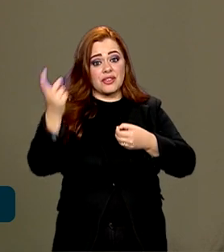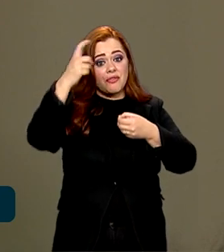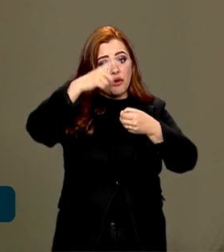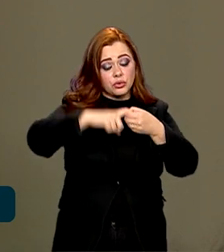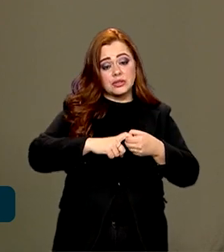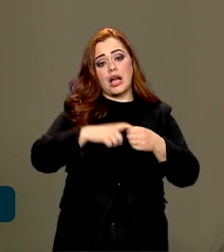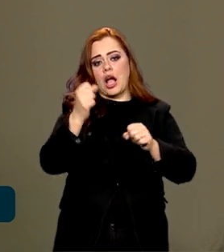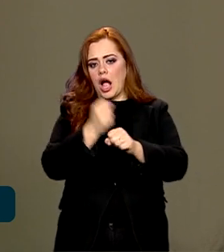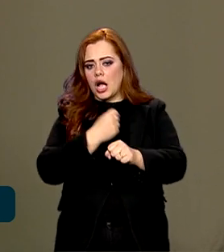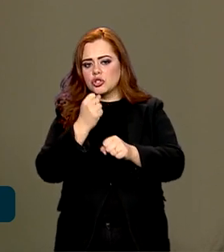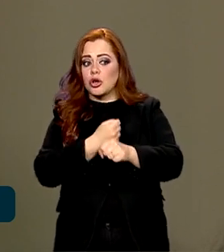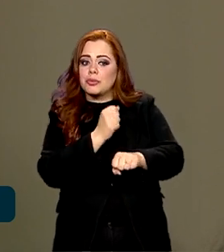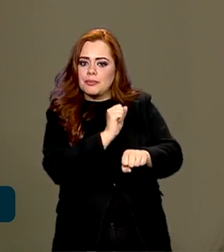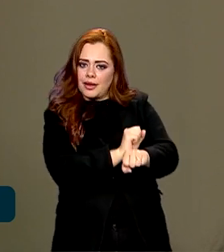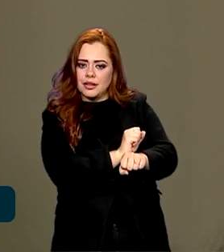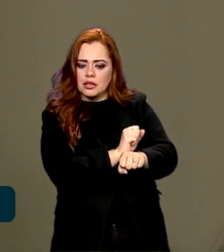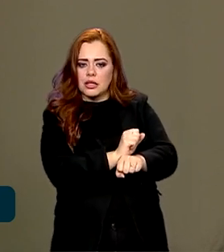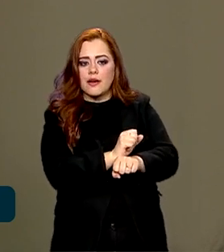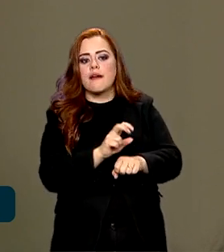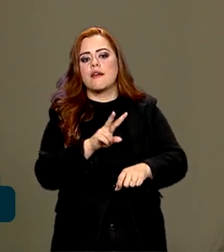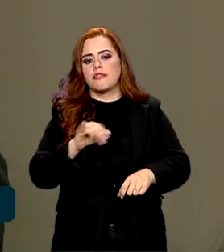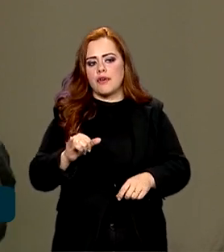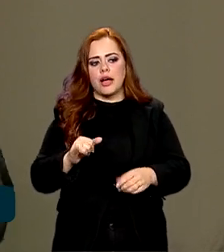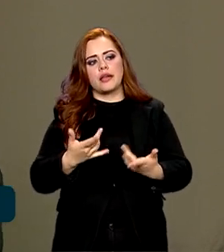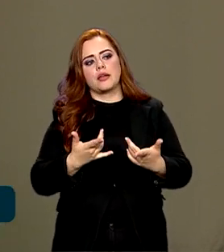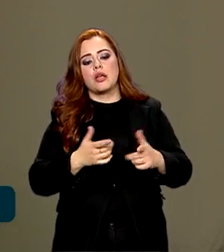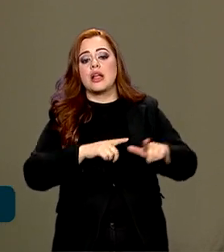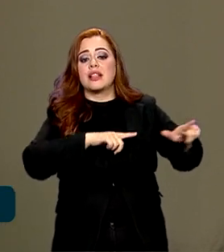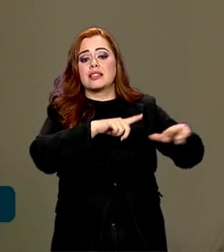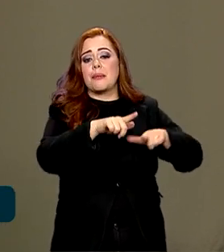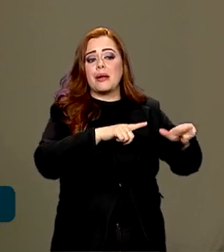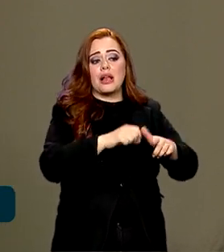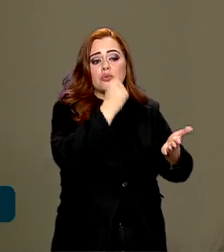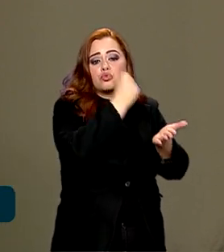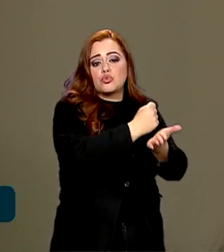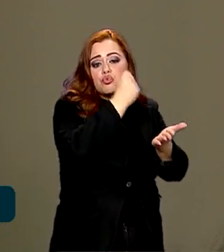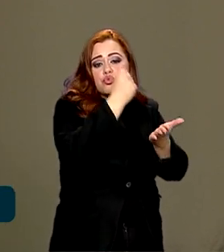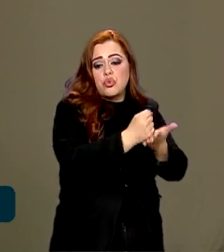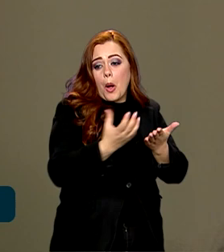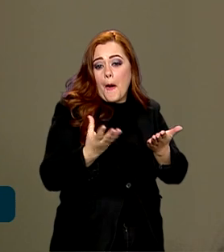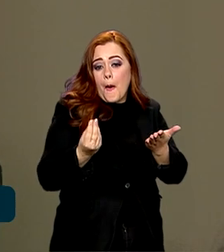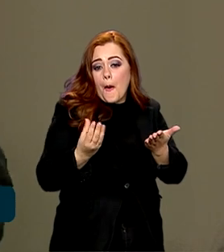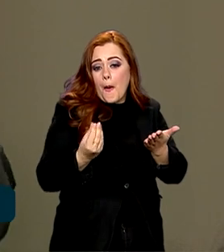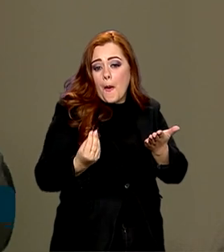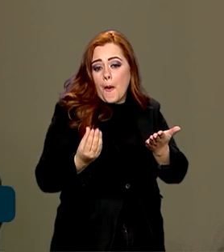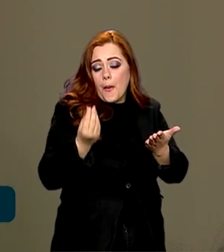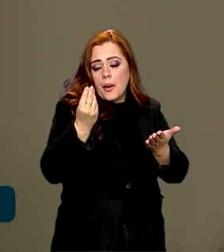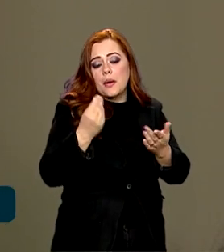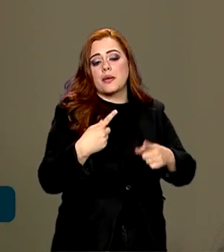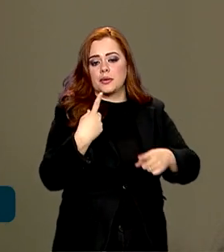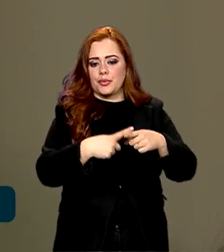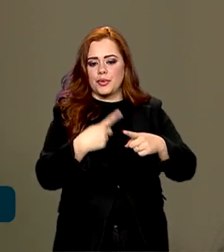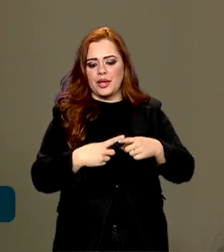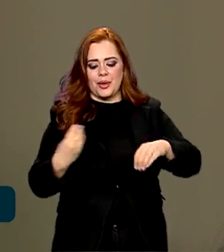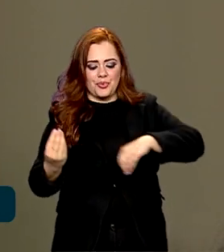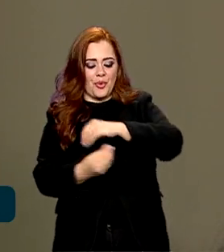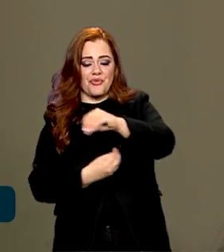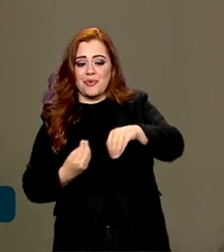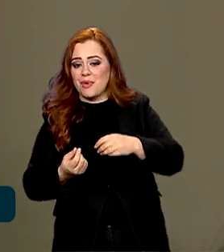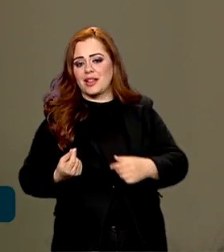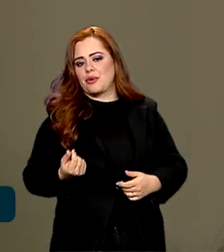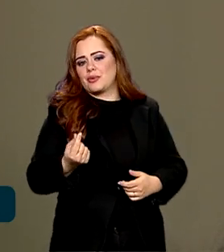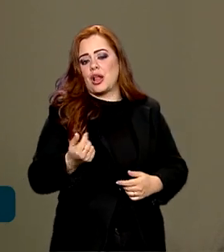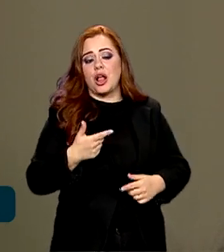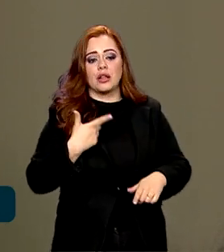as obras paradas, isso vai ensejar muita contratação, isso vai ser positivo, porque vai movimentar toda a economia. Não tenho